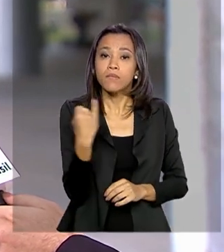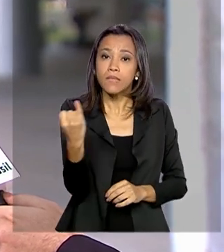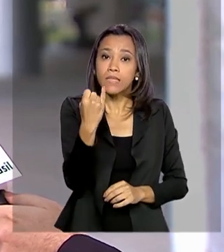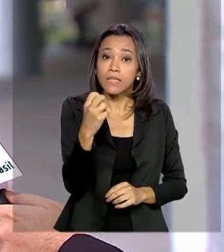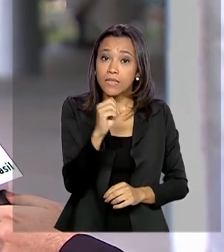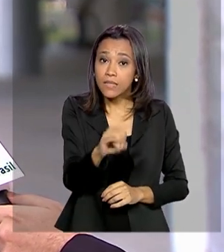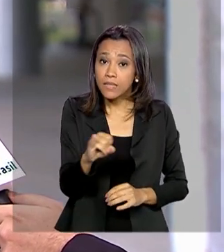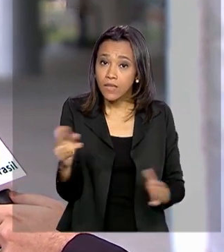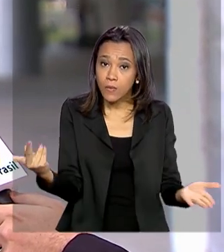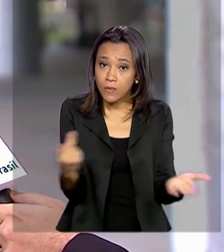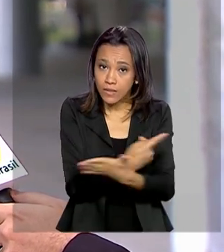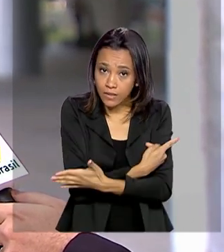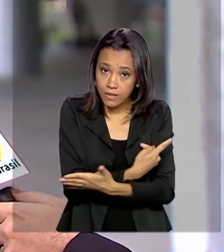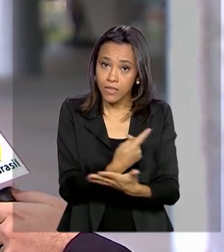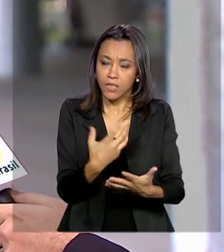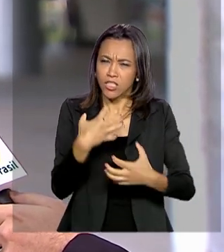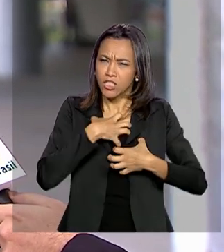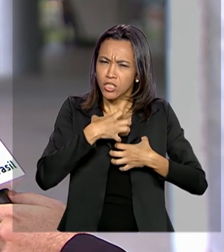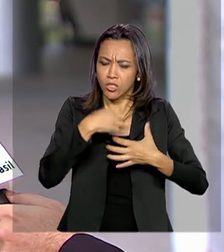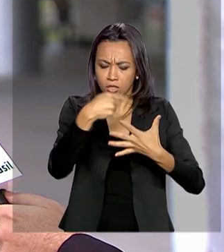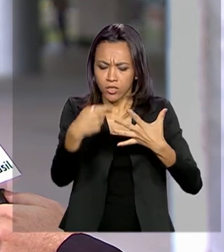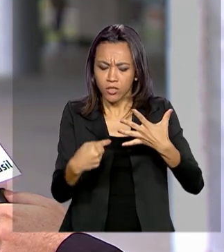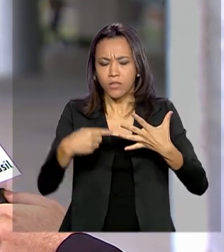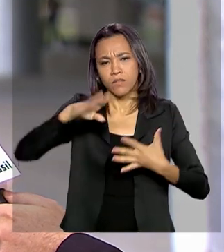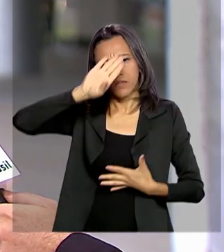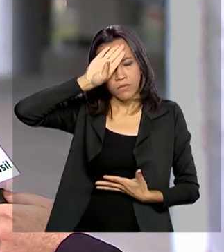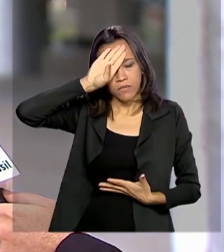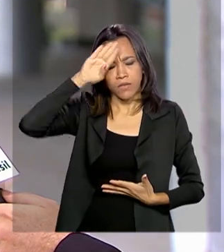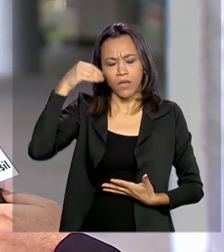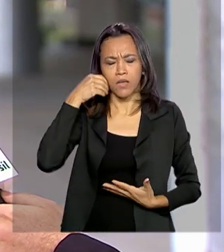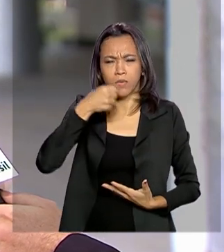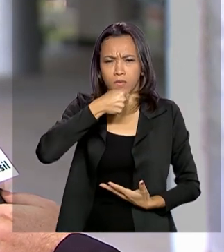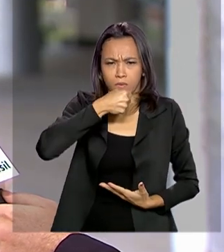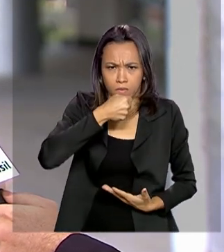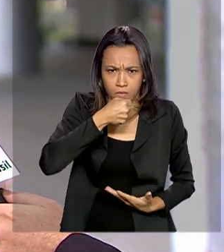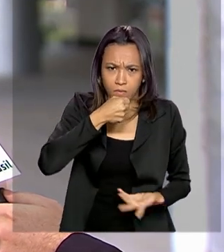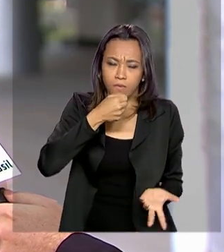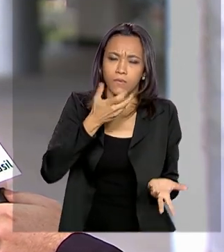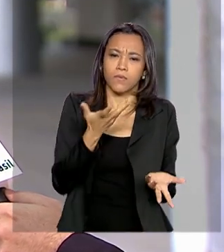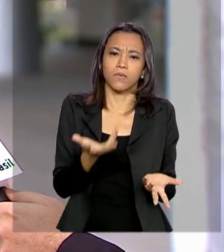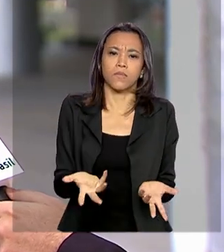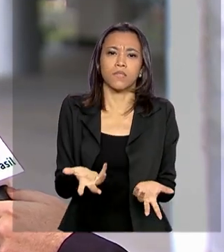sinais ou sintomas, tais como febre, tosse com ou sem catarro,